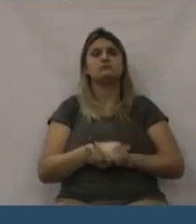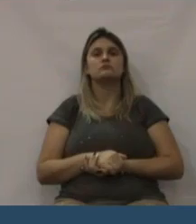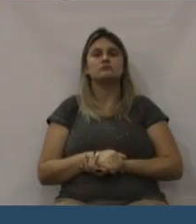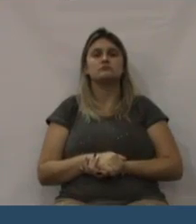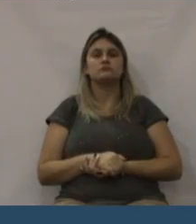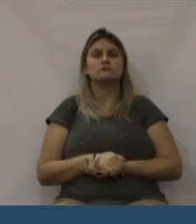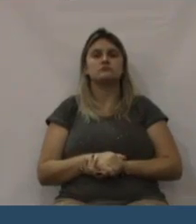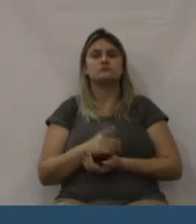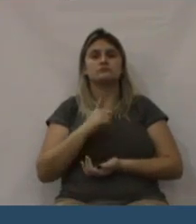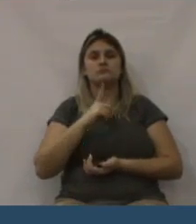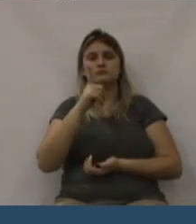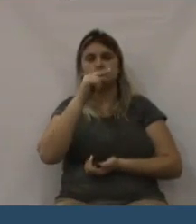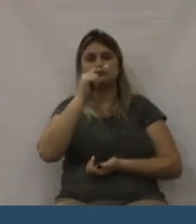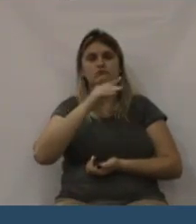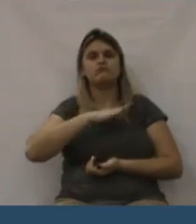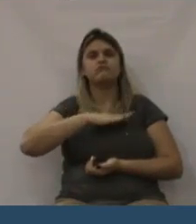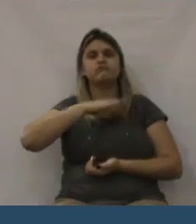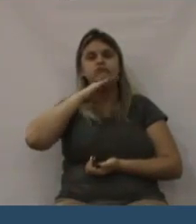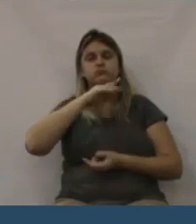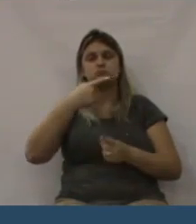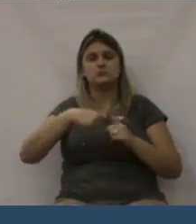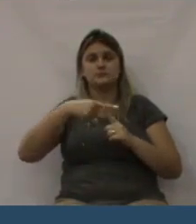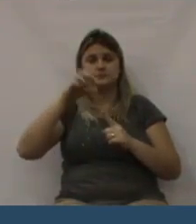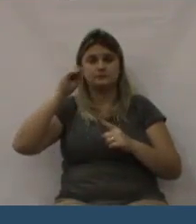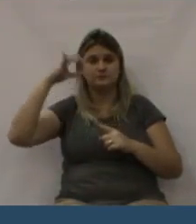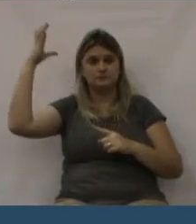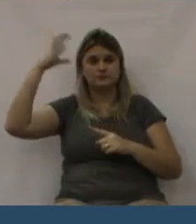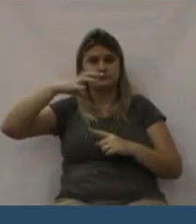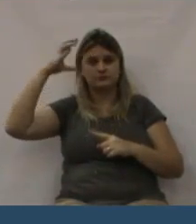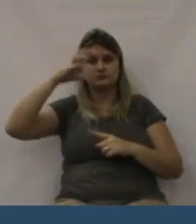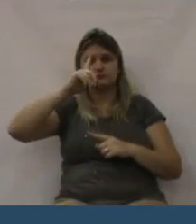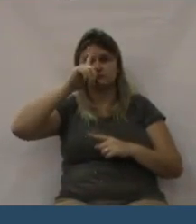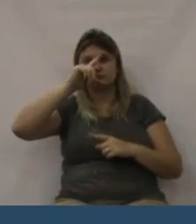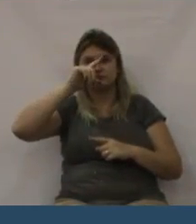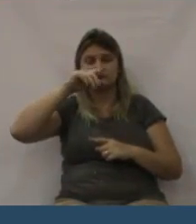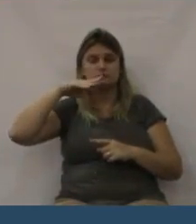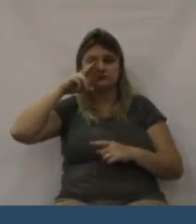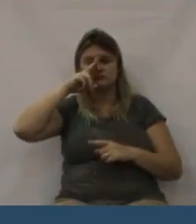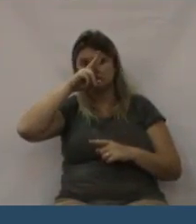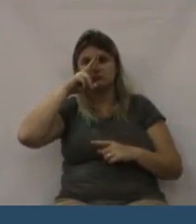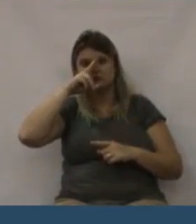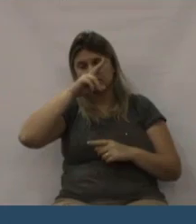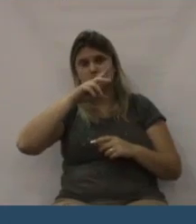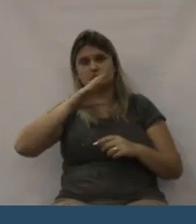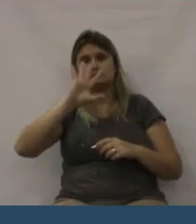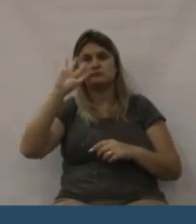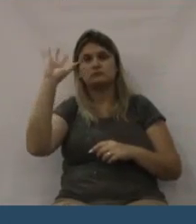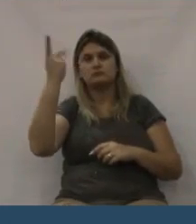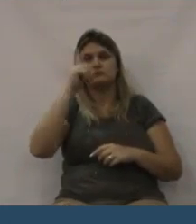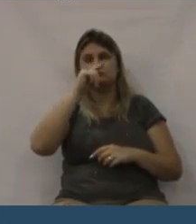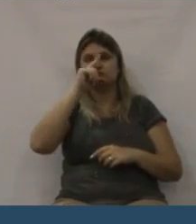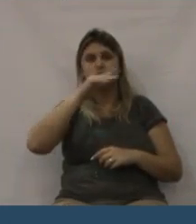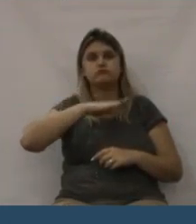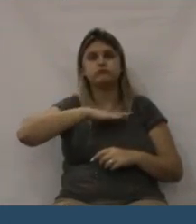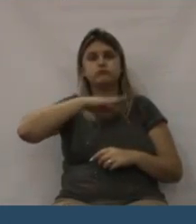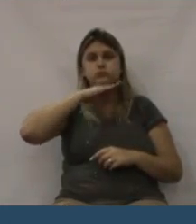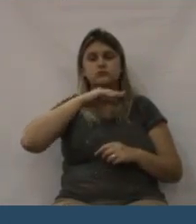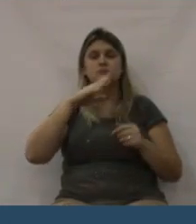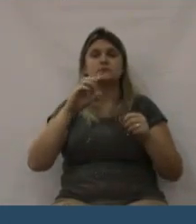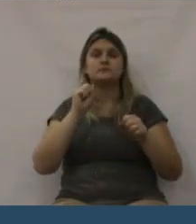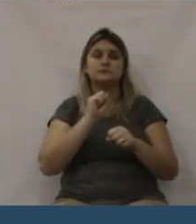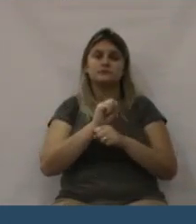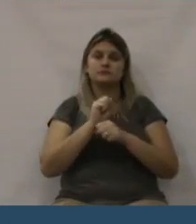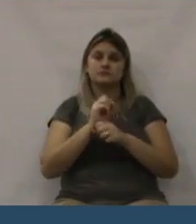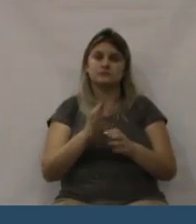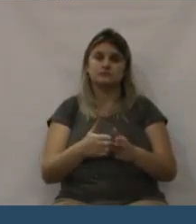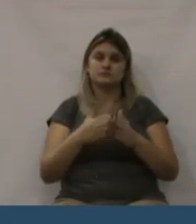ali bem movimentada, uma rua onde vários moradores solicitam o problema de